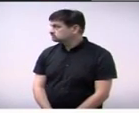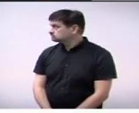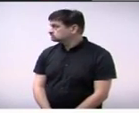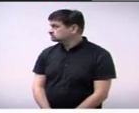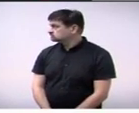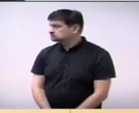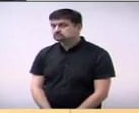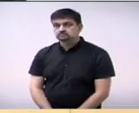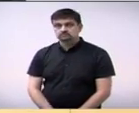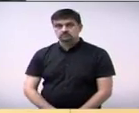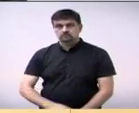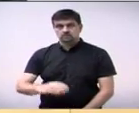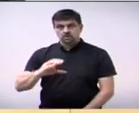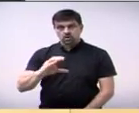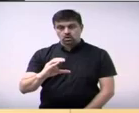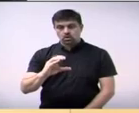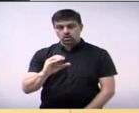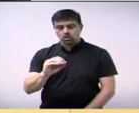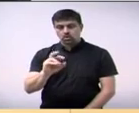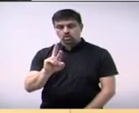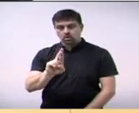É, corretores.